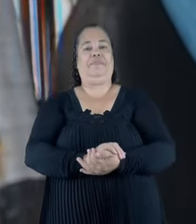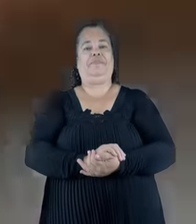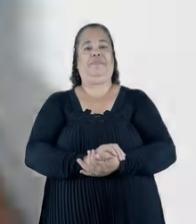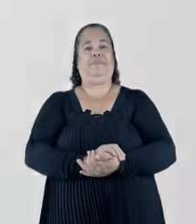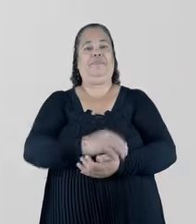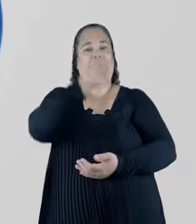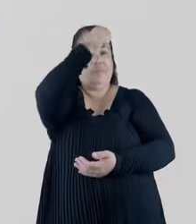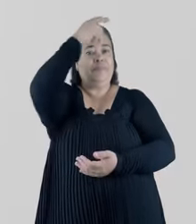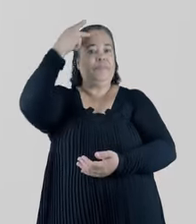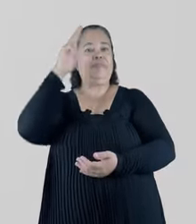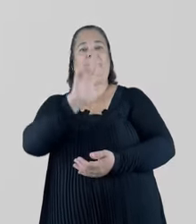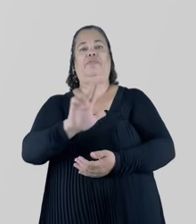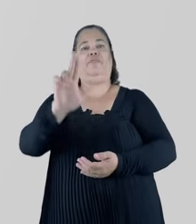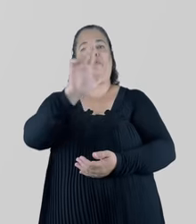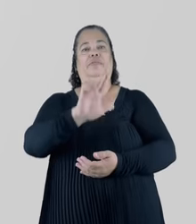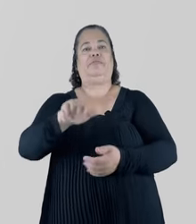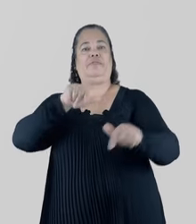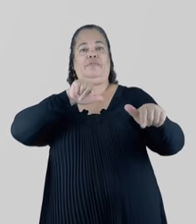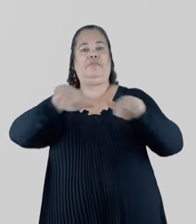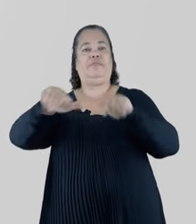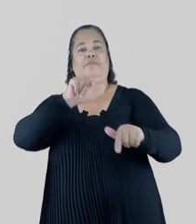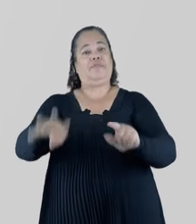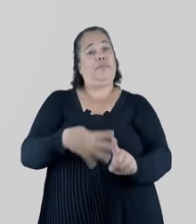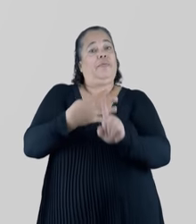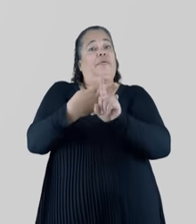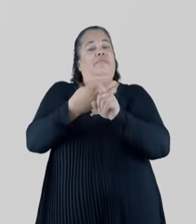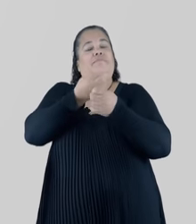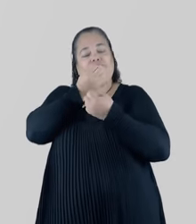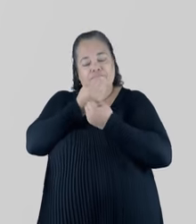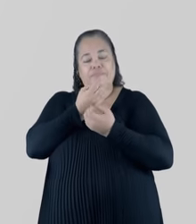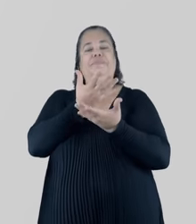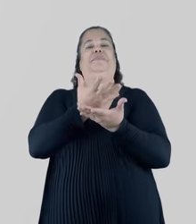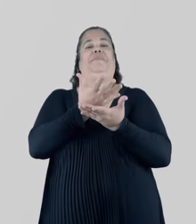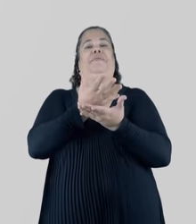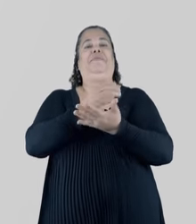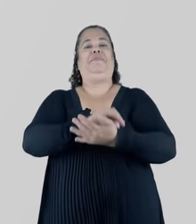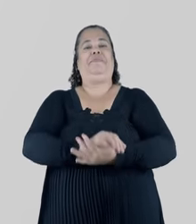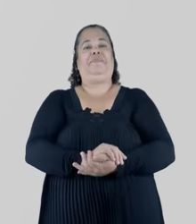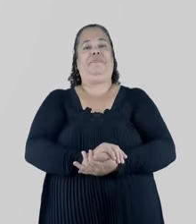tempo. Prefeitura de Uberlândia. Fazer mais, fazer bem.